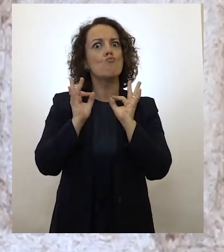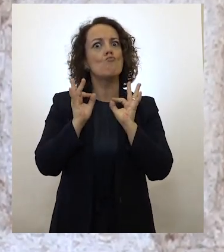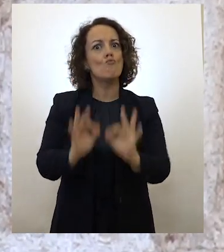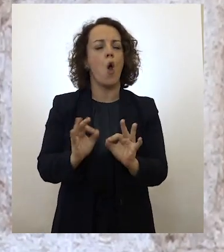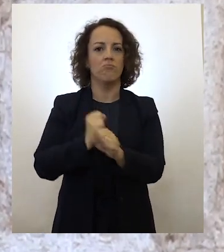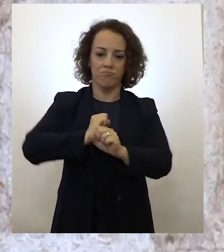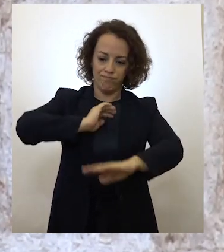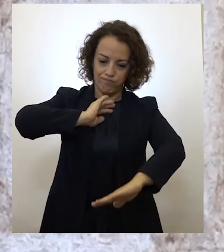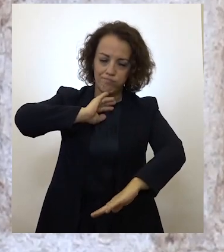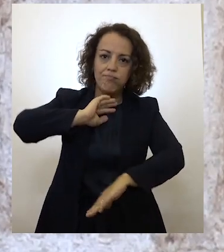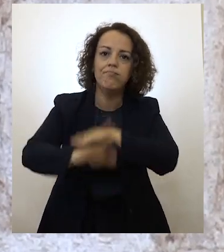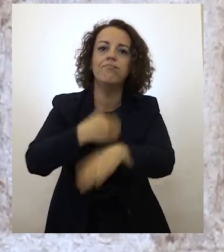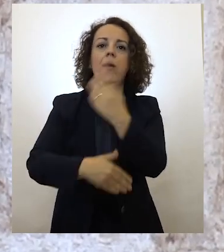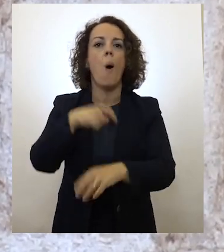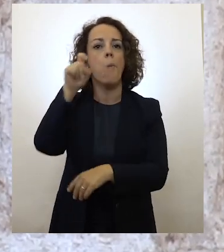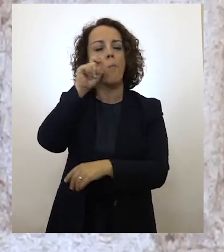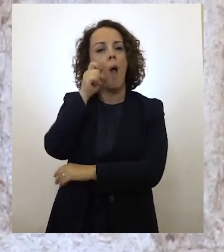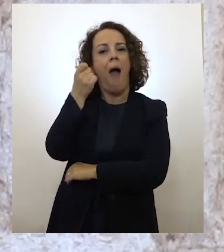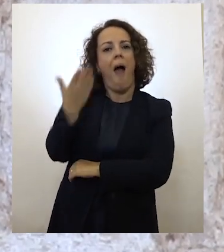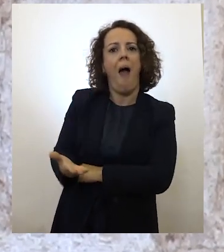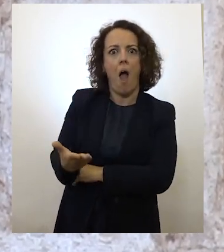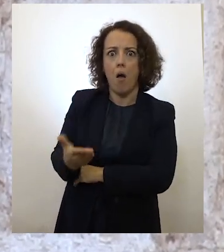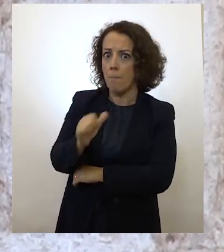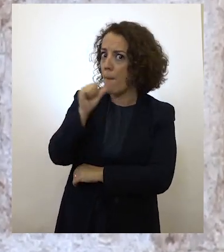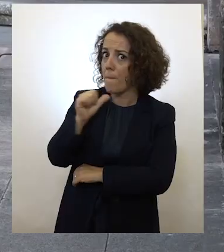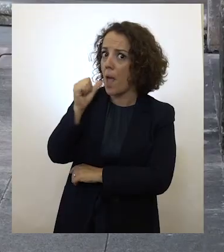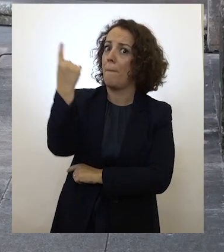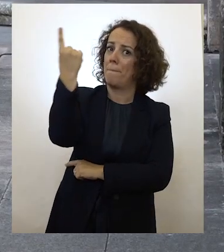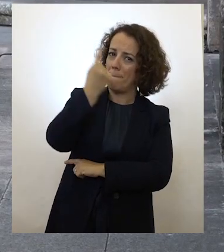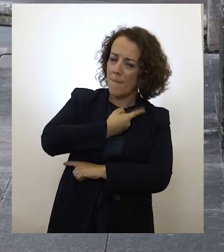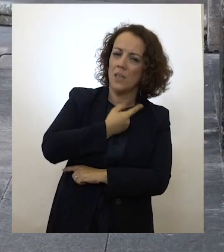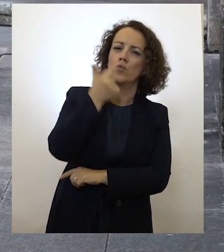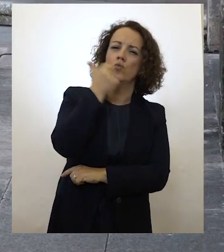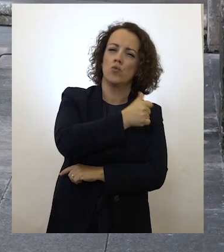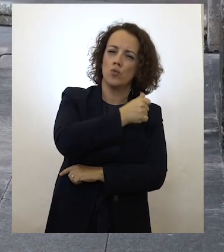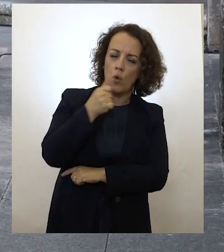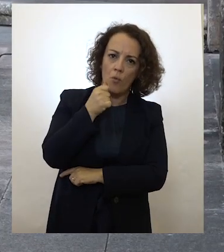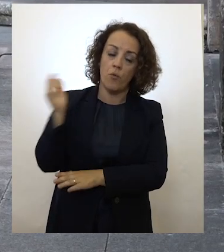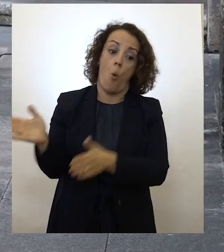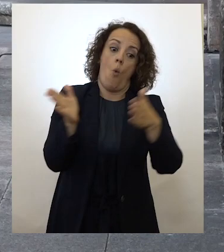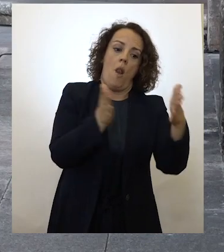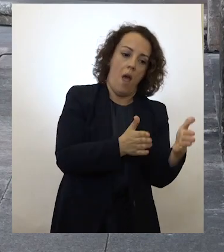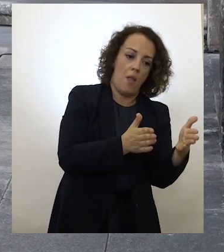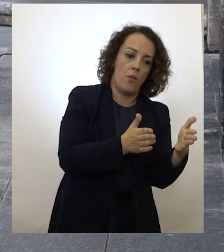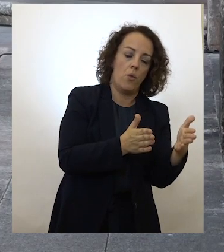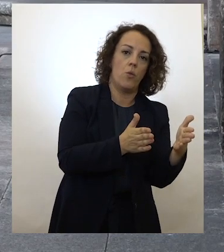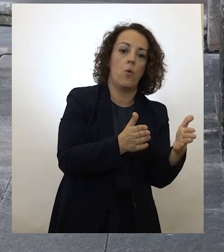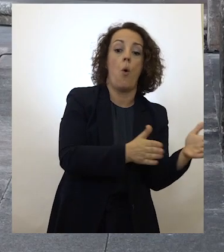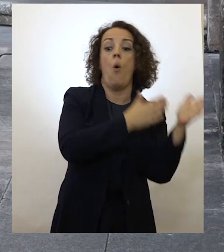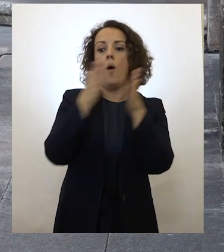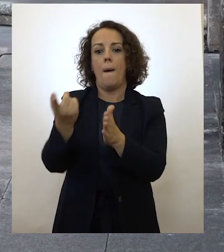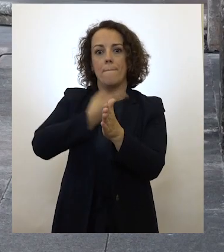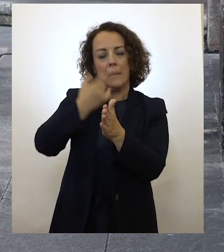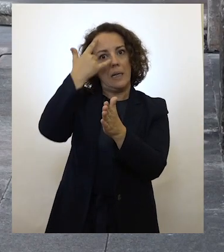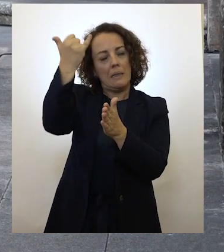de terem arrancado sustentadamente, o que nos obriga a ter de sofrer de um lado e de recriar